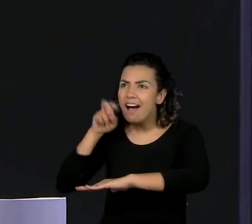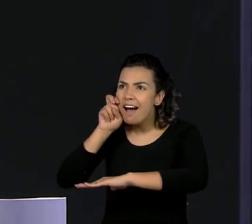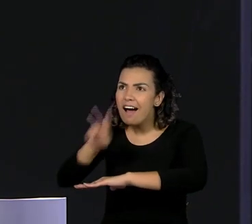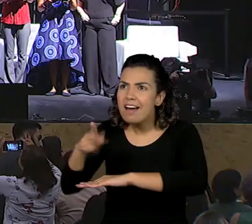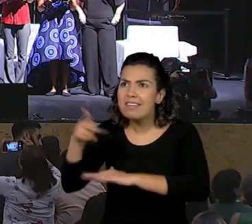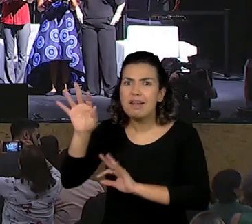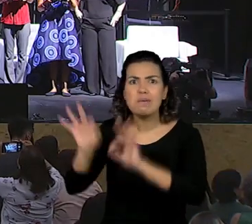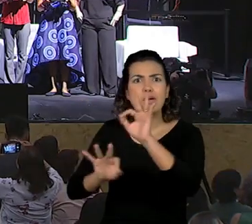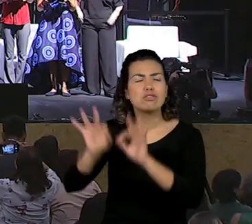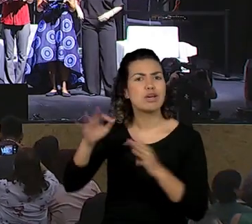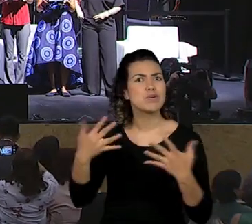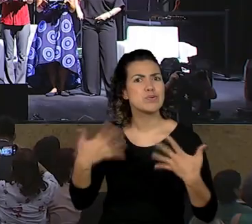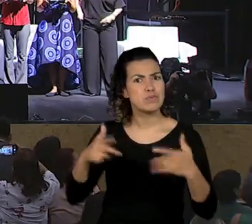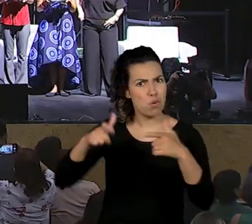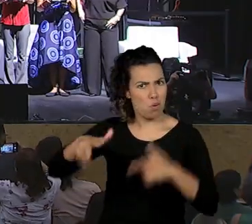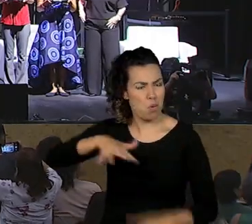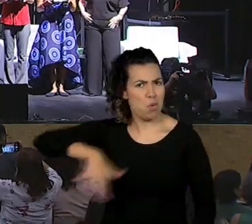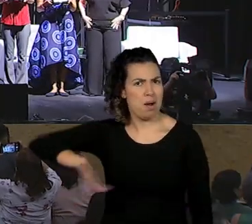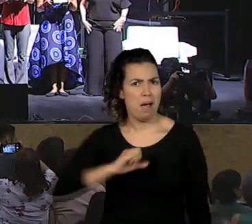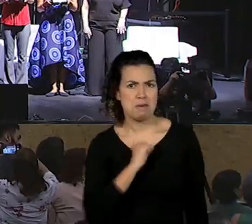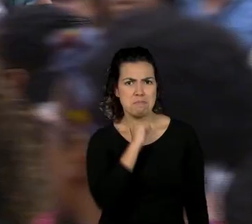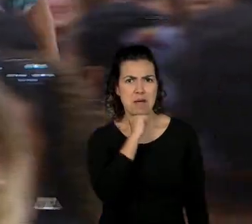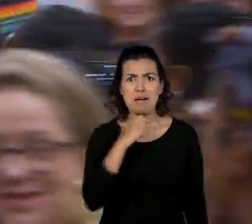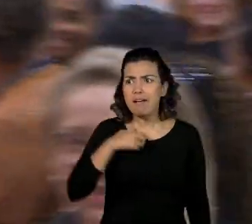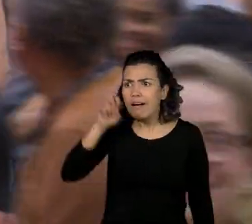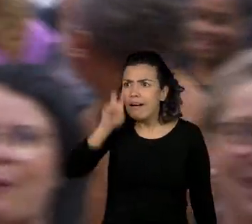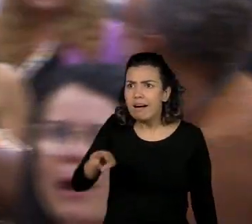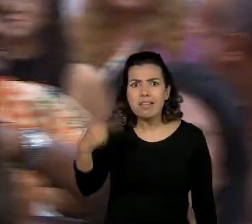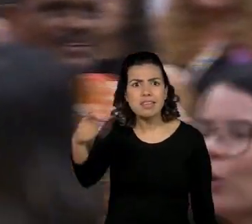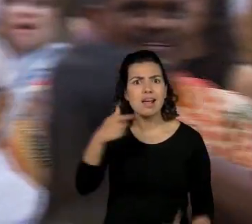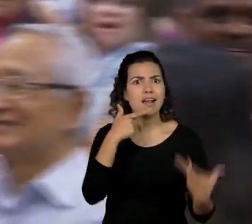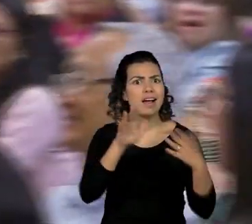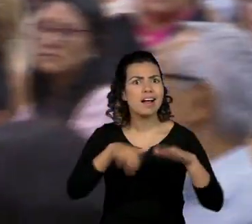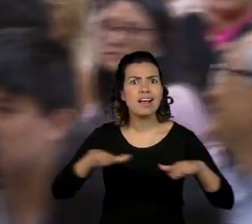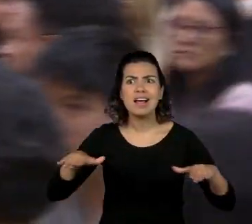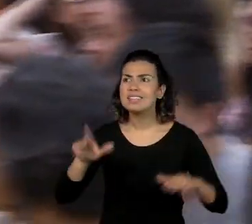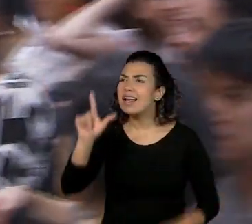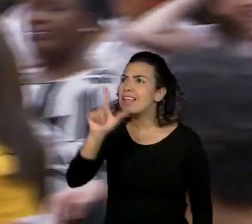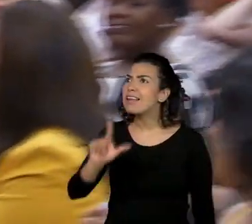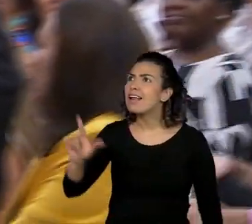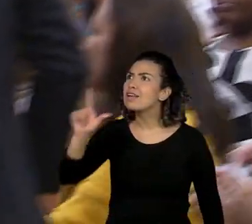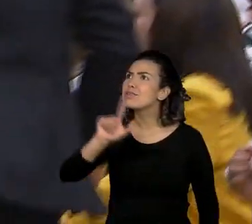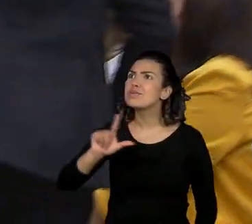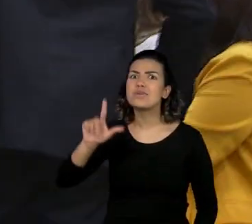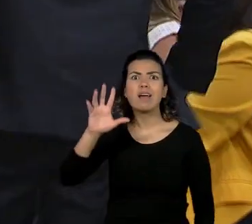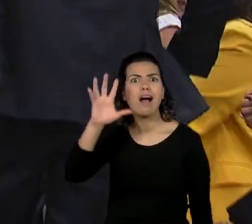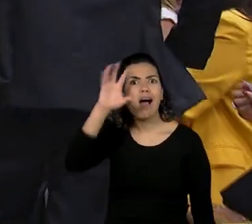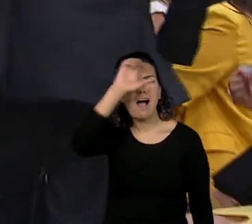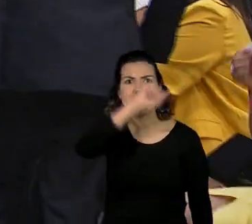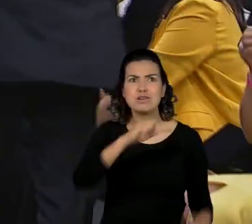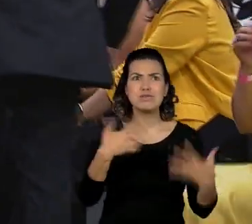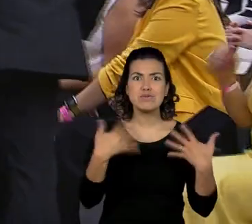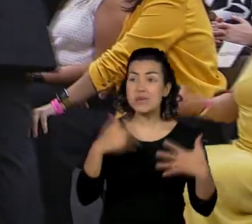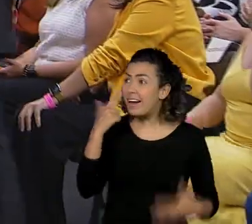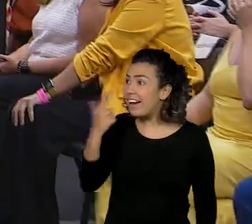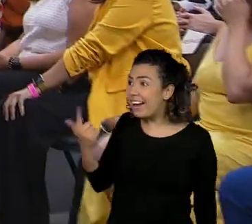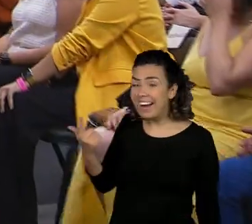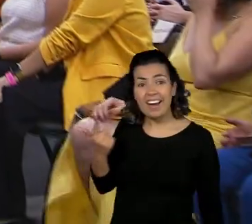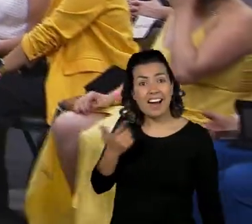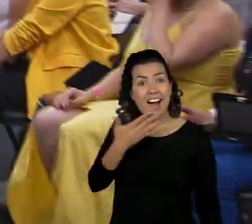E o engajamento dessas crianças com a literatura. Olha, ela faz questão de ser acompanhada pelo aluno.